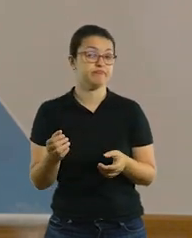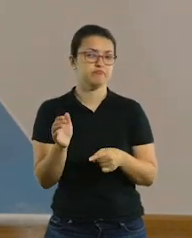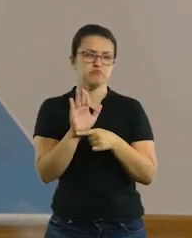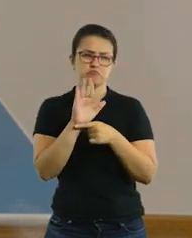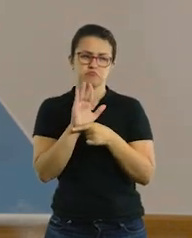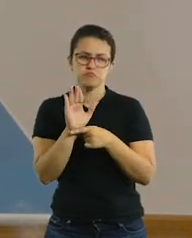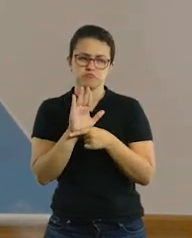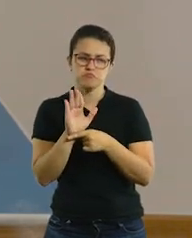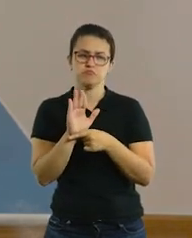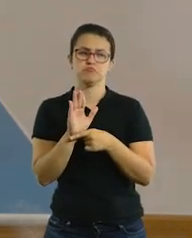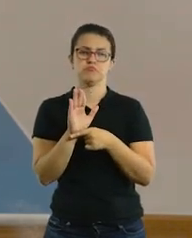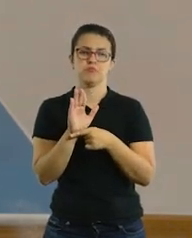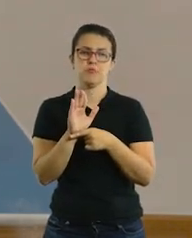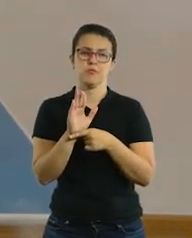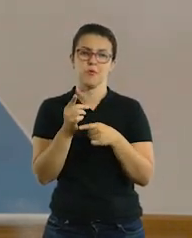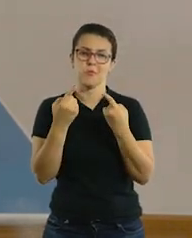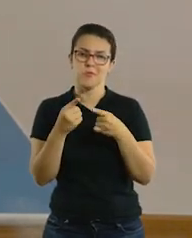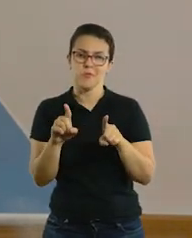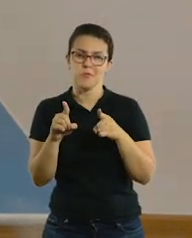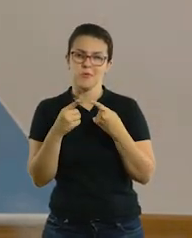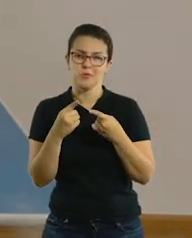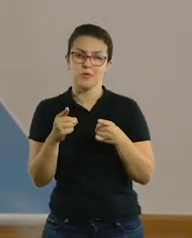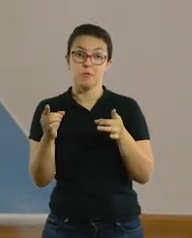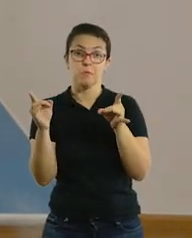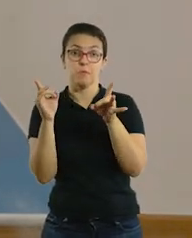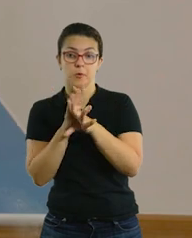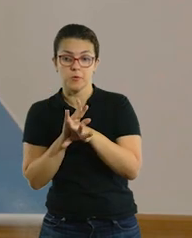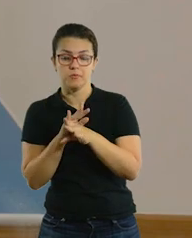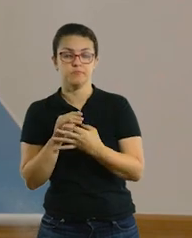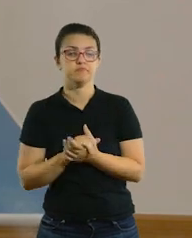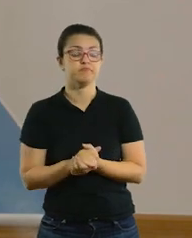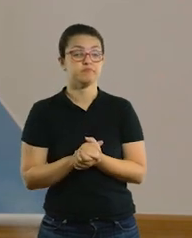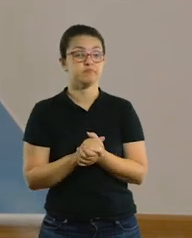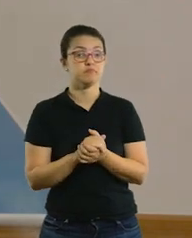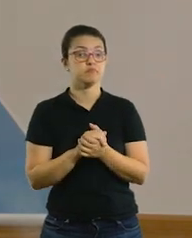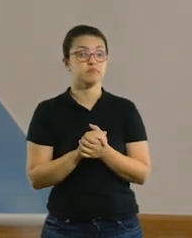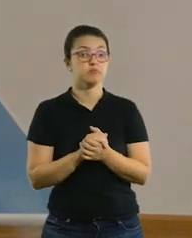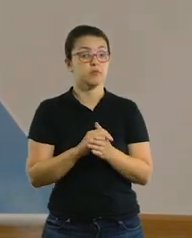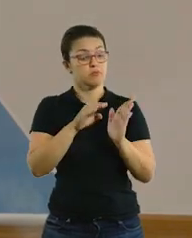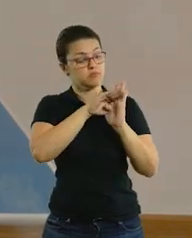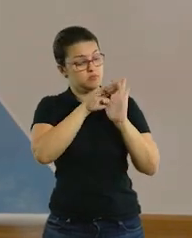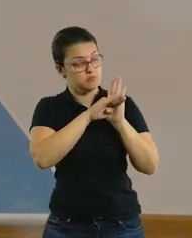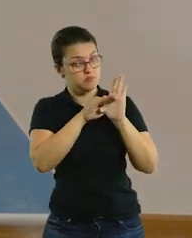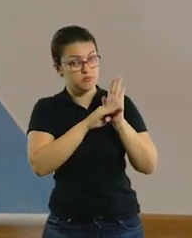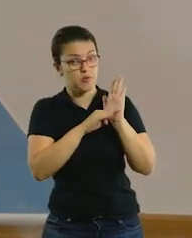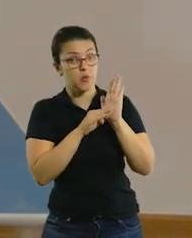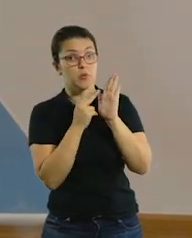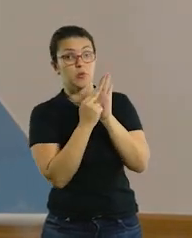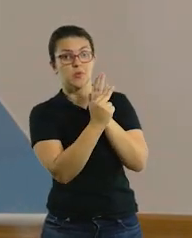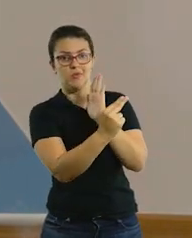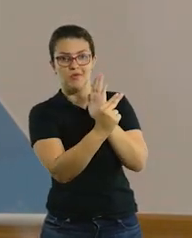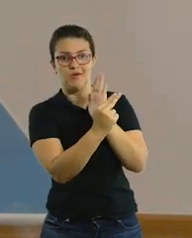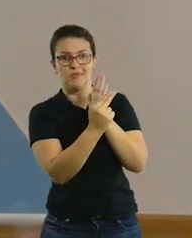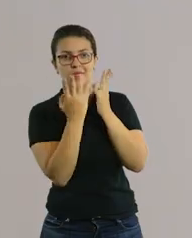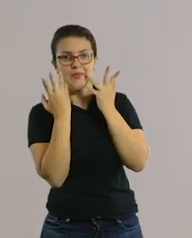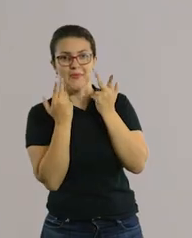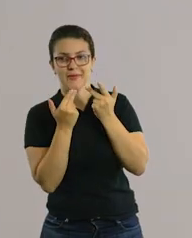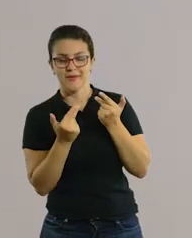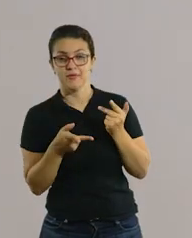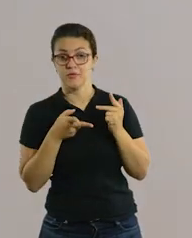Depois de ouvir a música, vocês irão nomear os animals com a listinha que está aí no site. Ok?